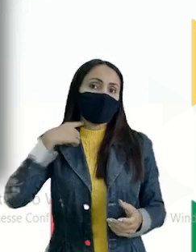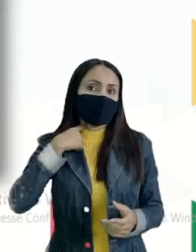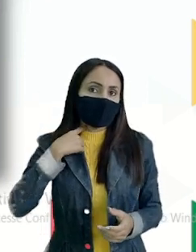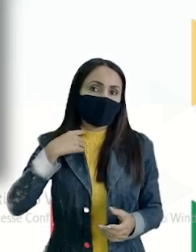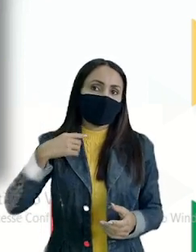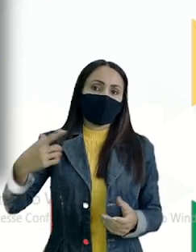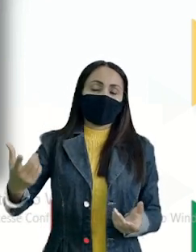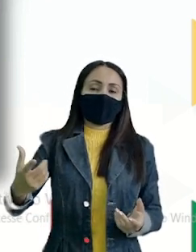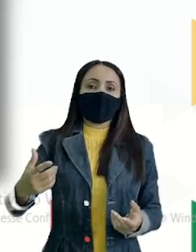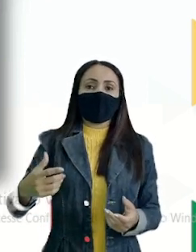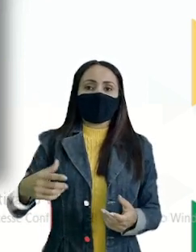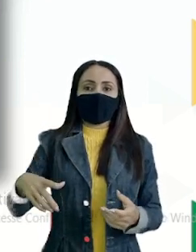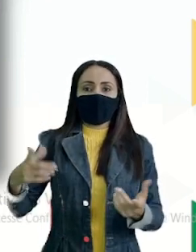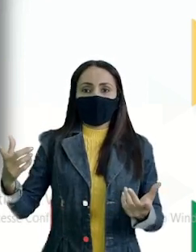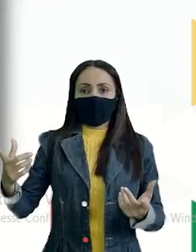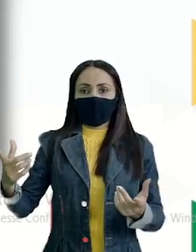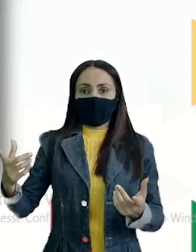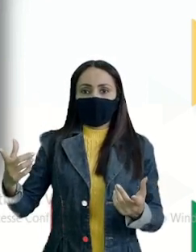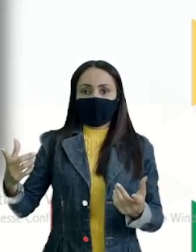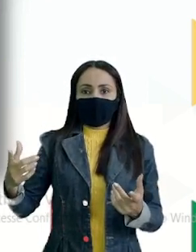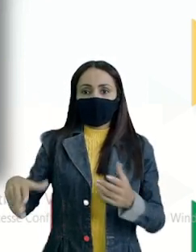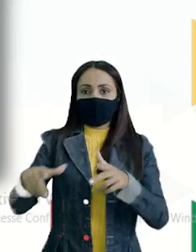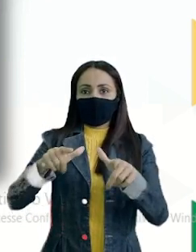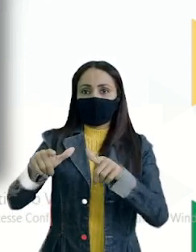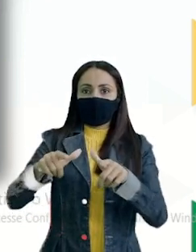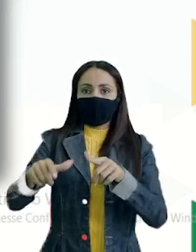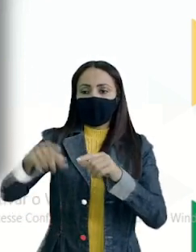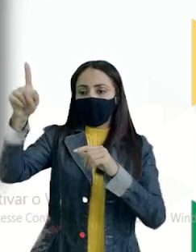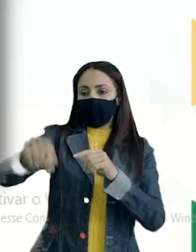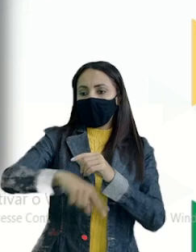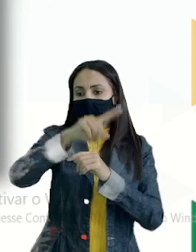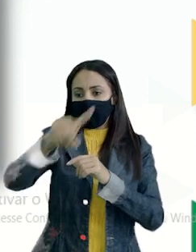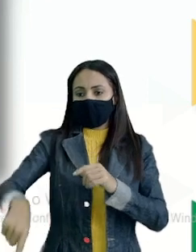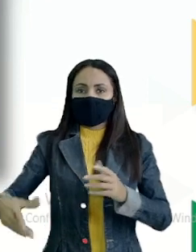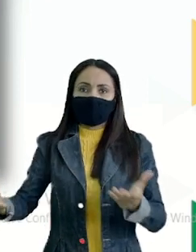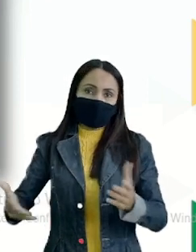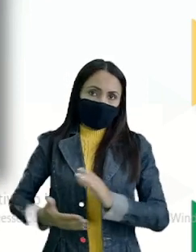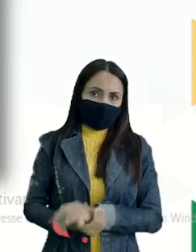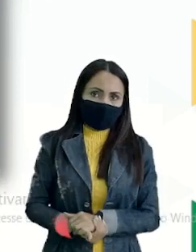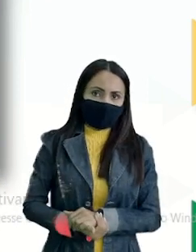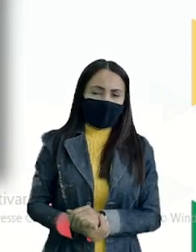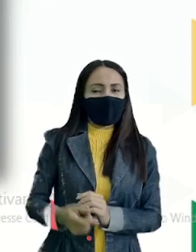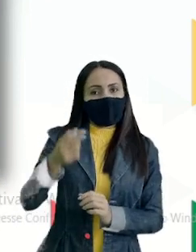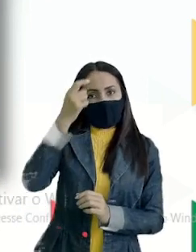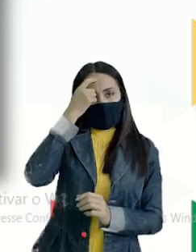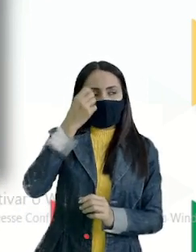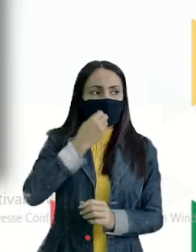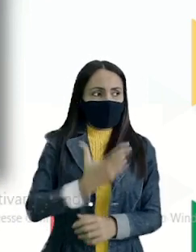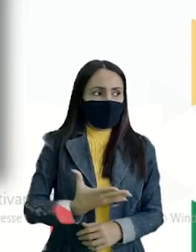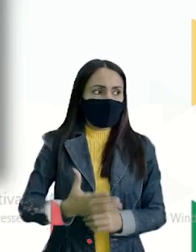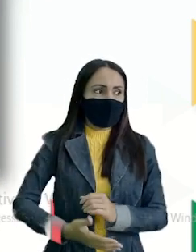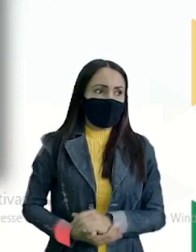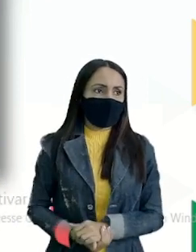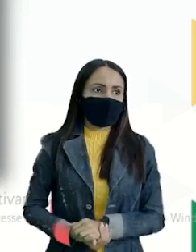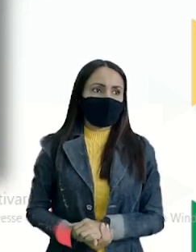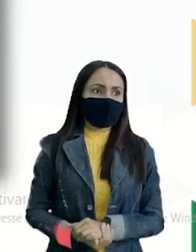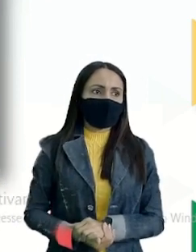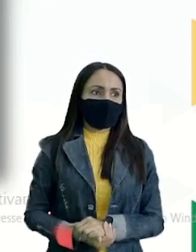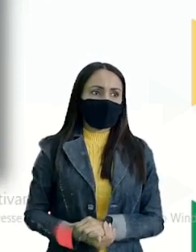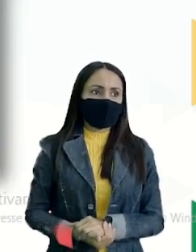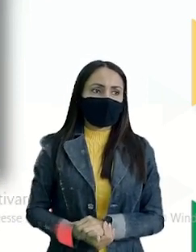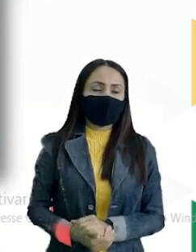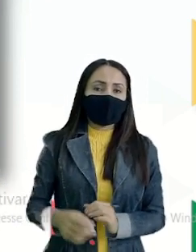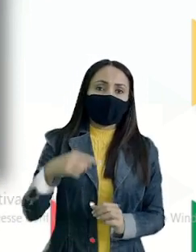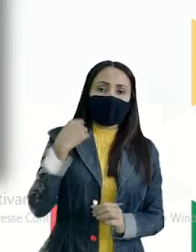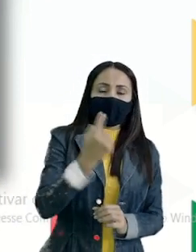mandato Caçado Com dois S Anulado Então gravem bem E aí na outra parte Da tela